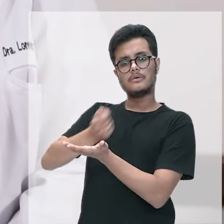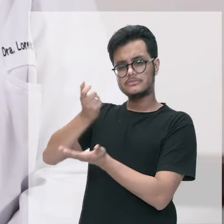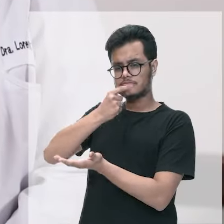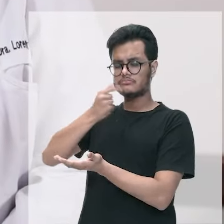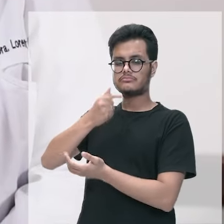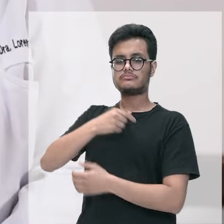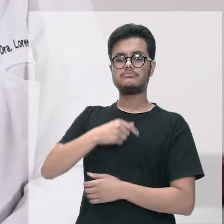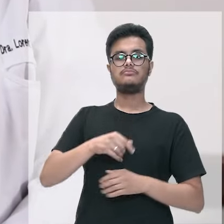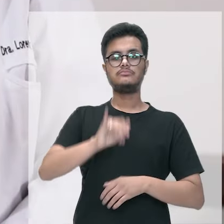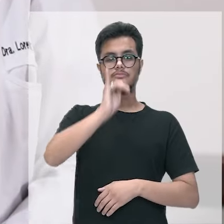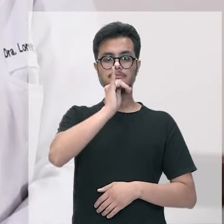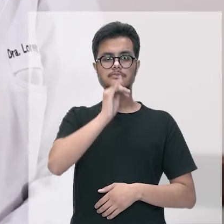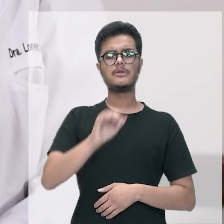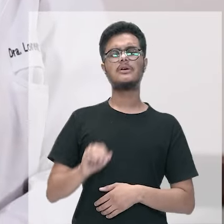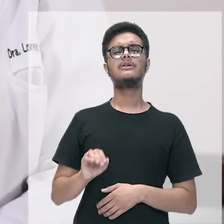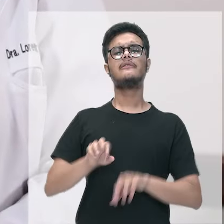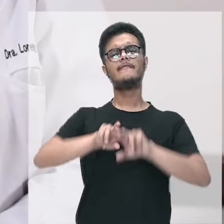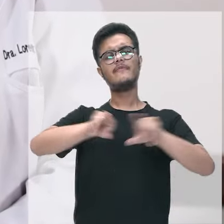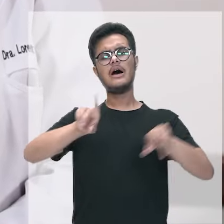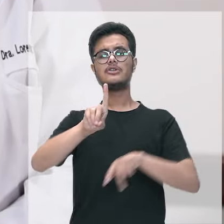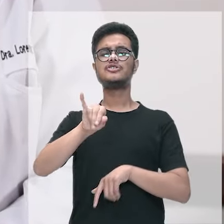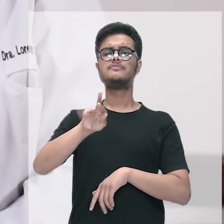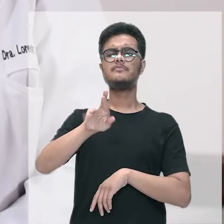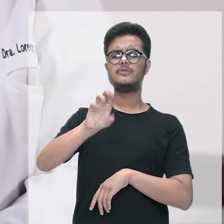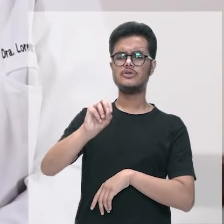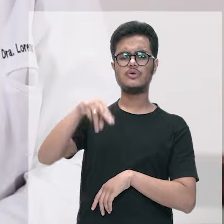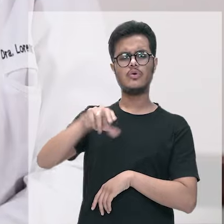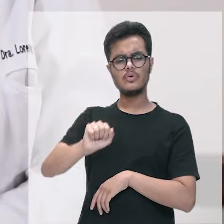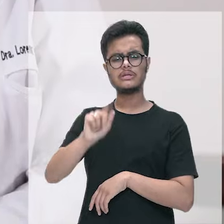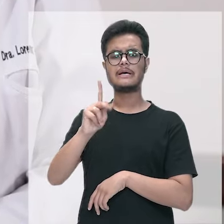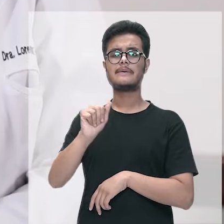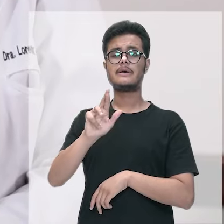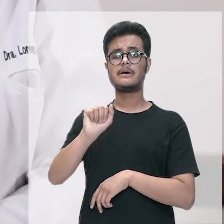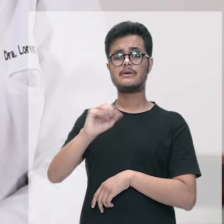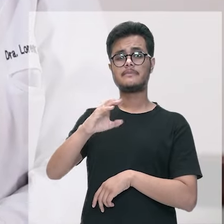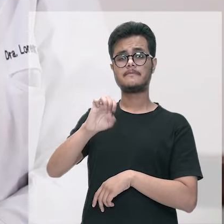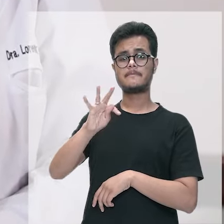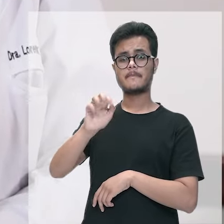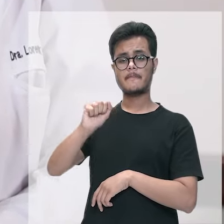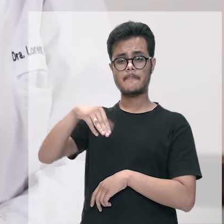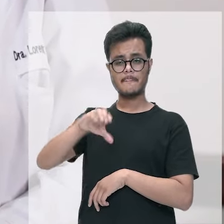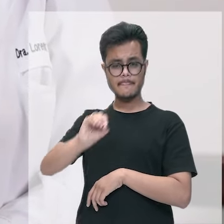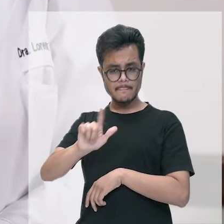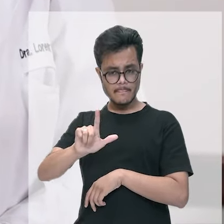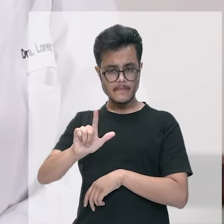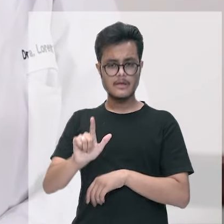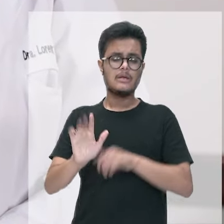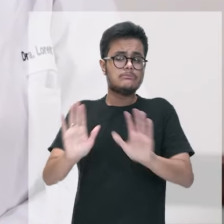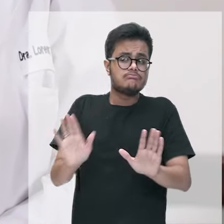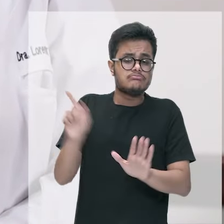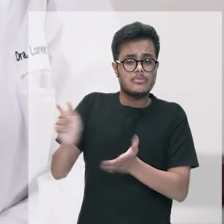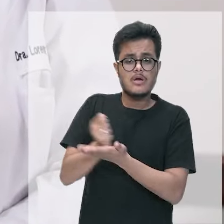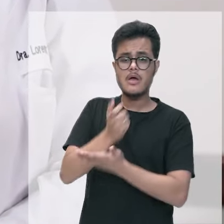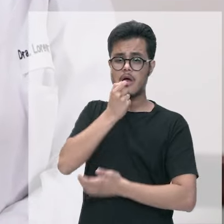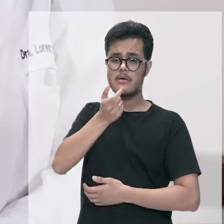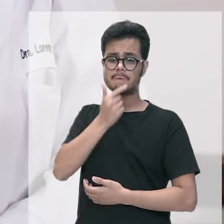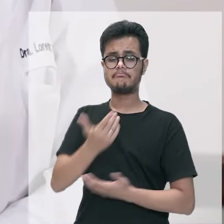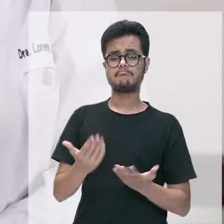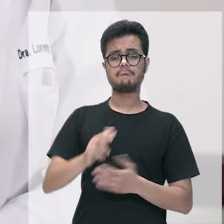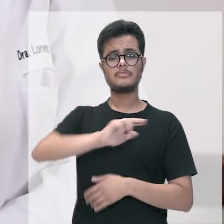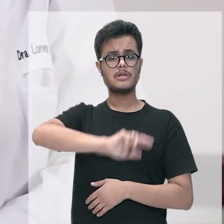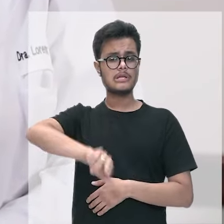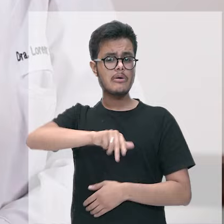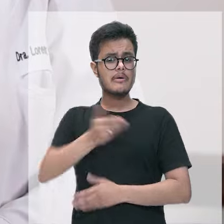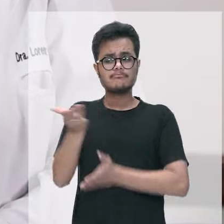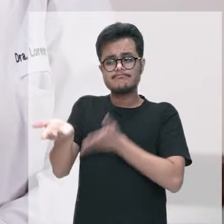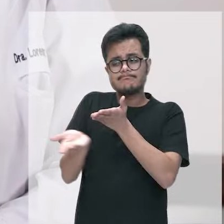e antitérmicos como de pirona ou paracetamol essas medicações não são proscritas para o